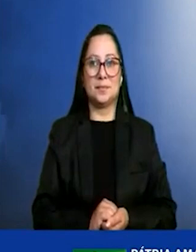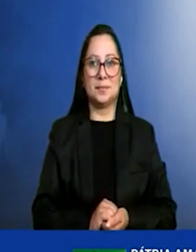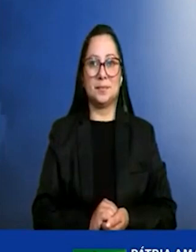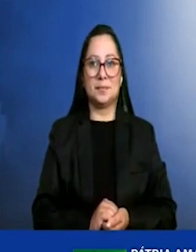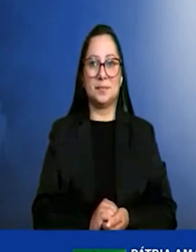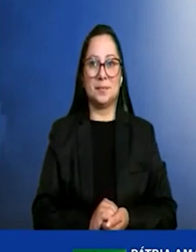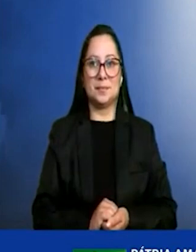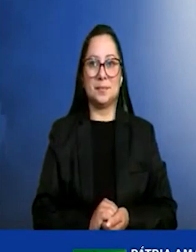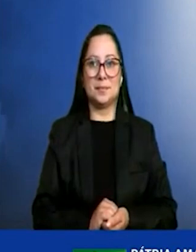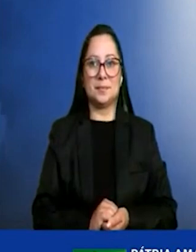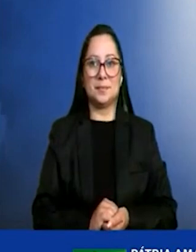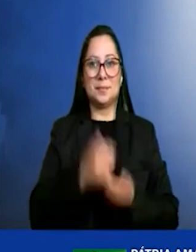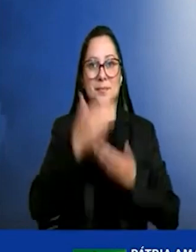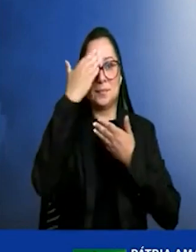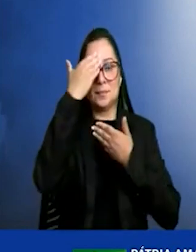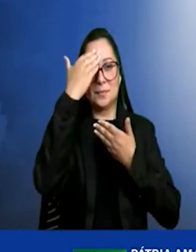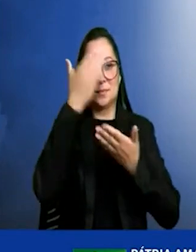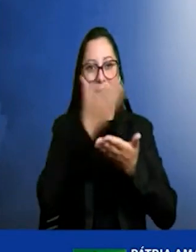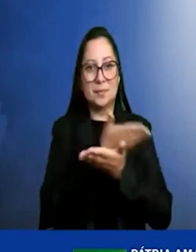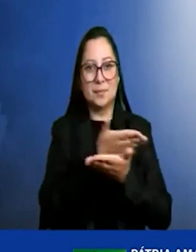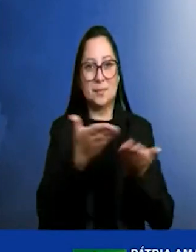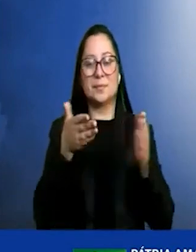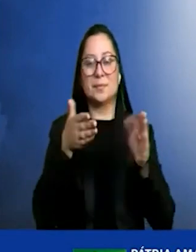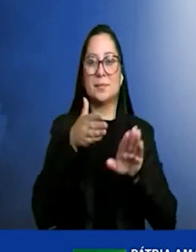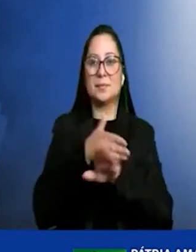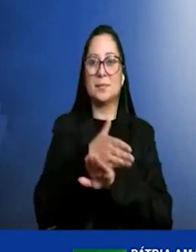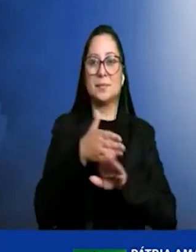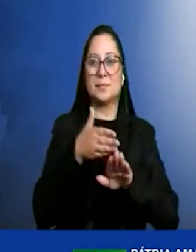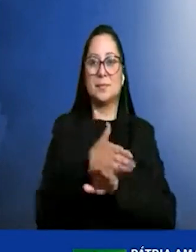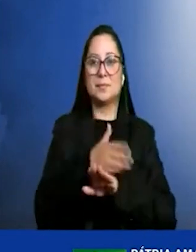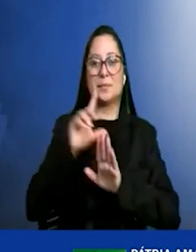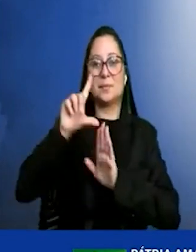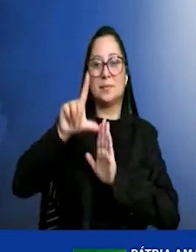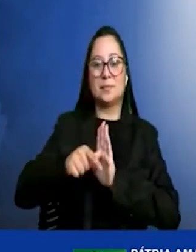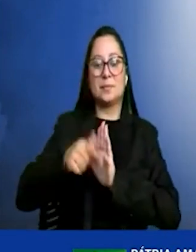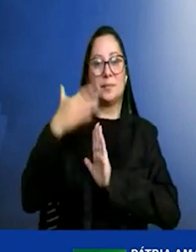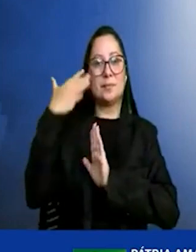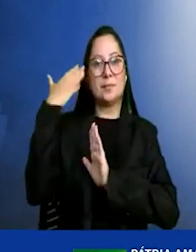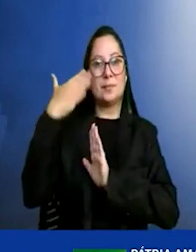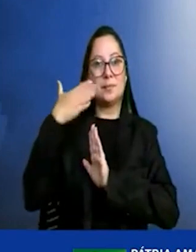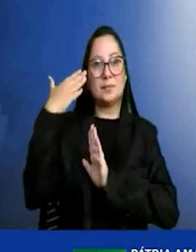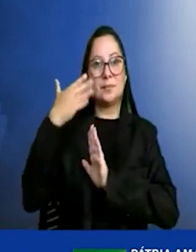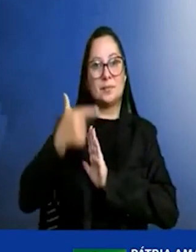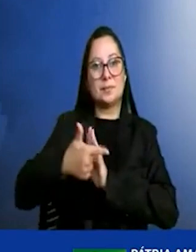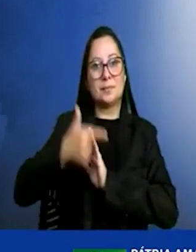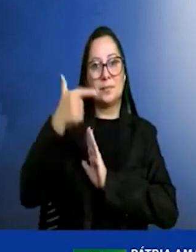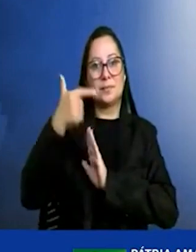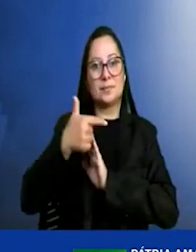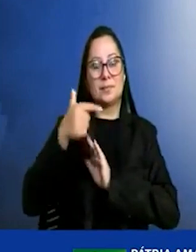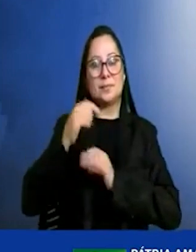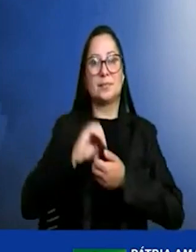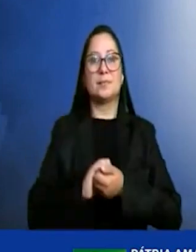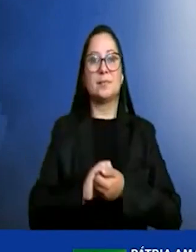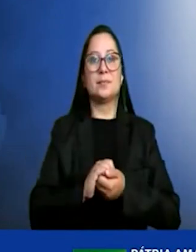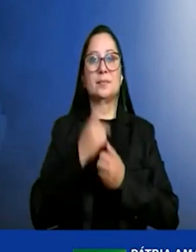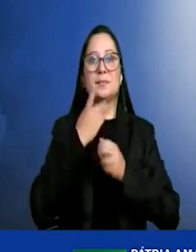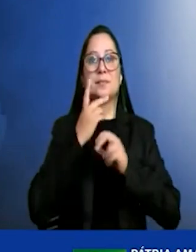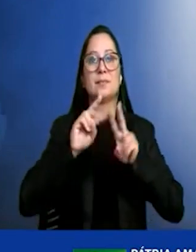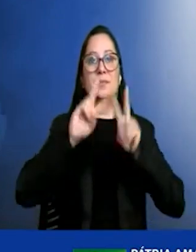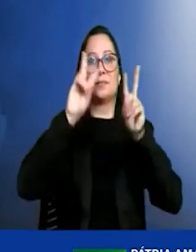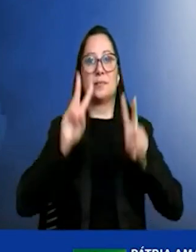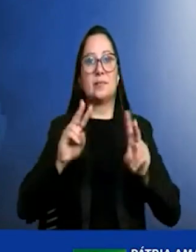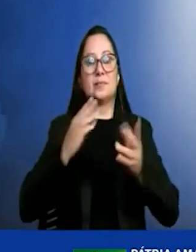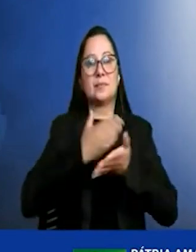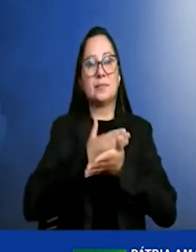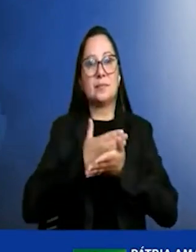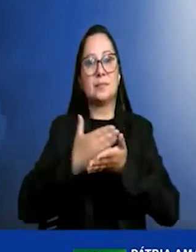Obrigada senhores pela participação e em seguida teremos o nosso segundo painel do dia que falará sobre as iniciativas da